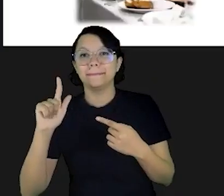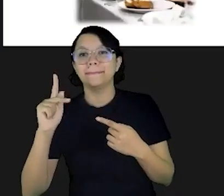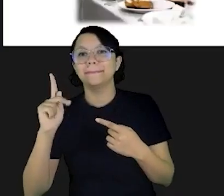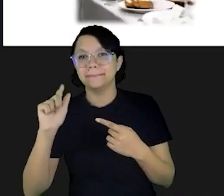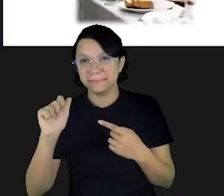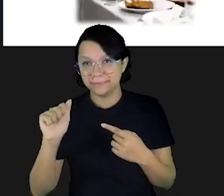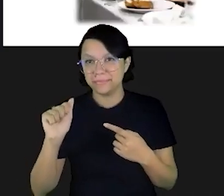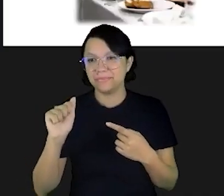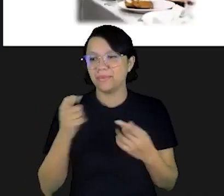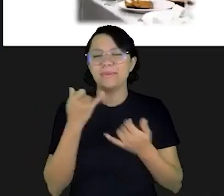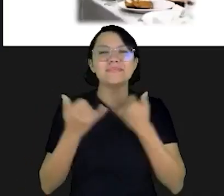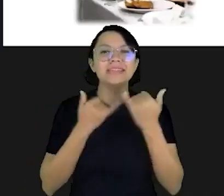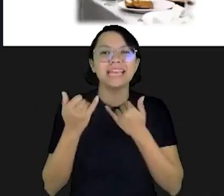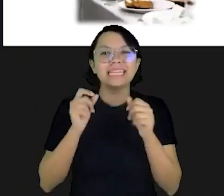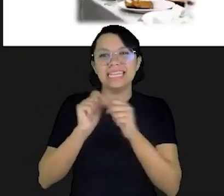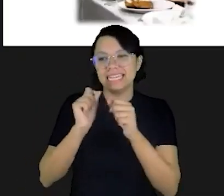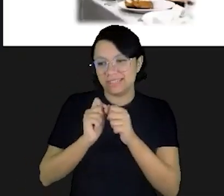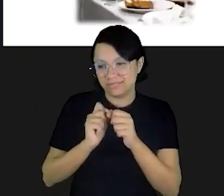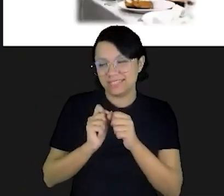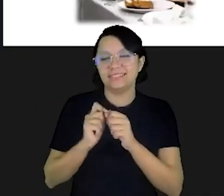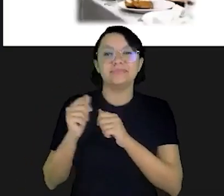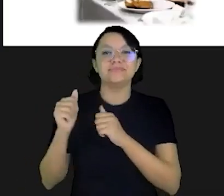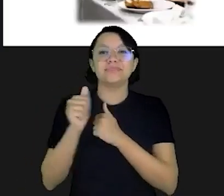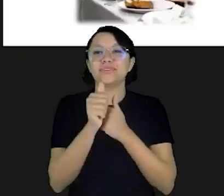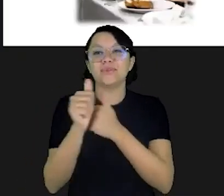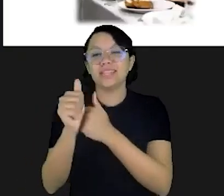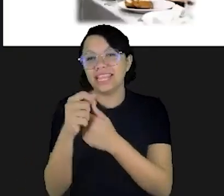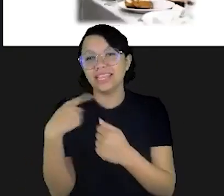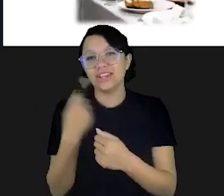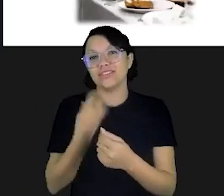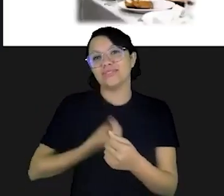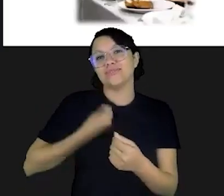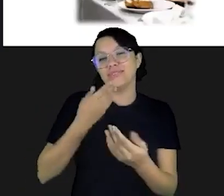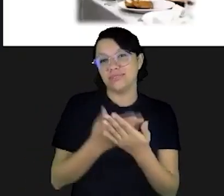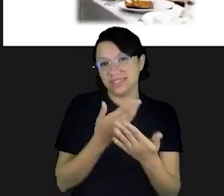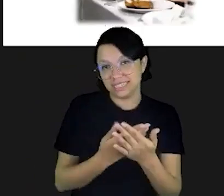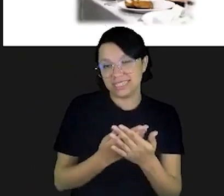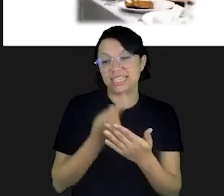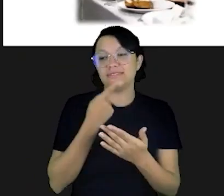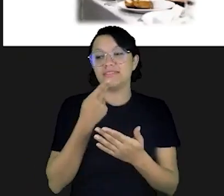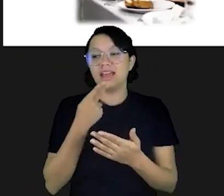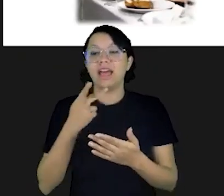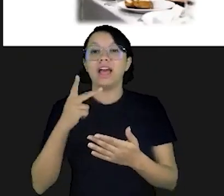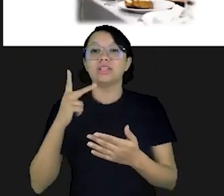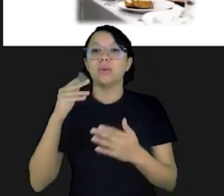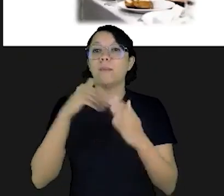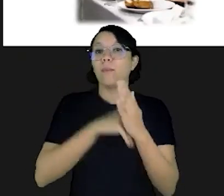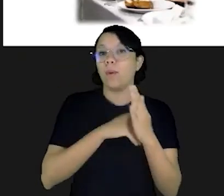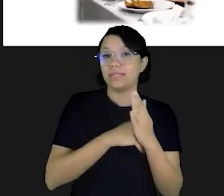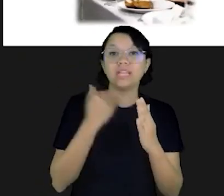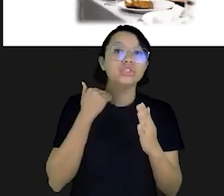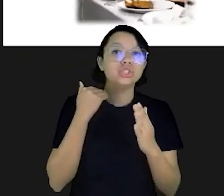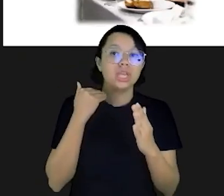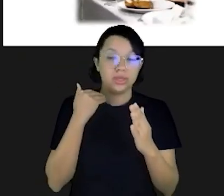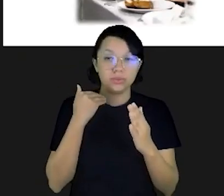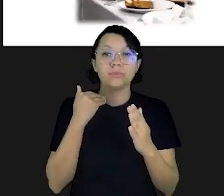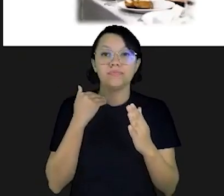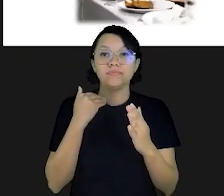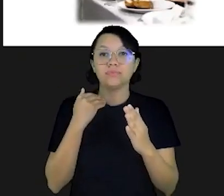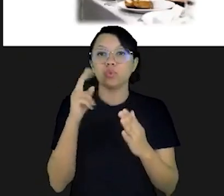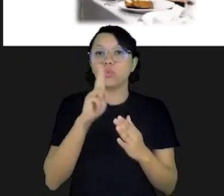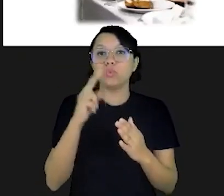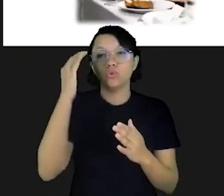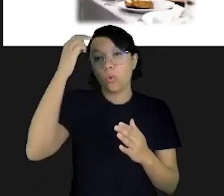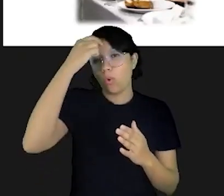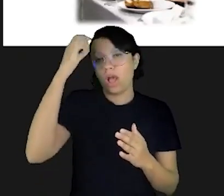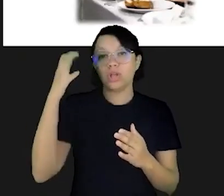norteia a nossa vida financeira. Quando a gente fala, evidentemente, em planejamento, a gente está falando em decisão, do que vai ser